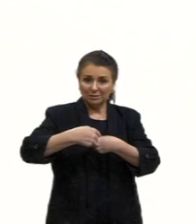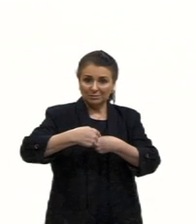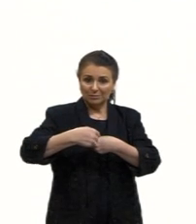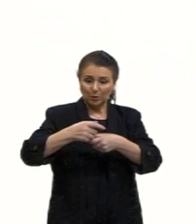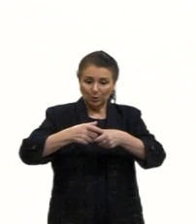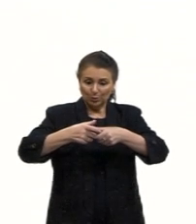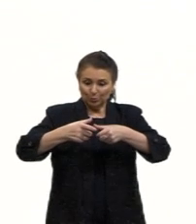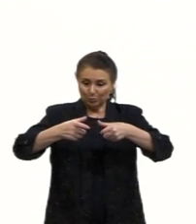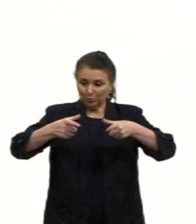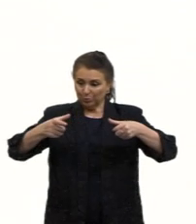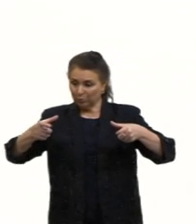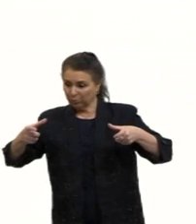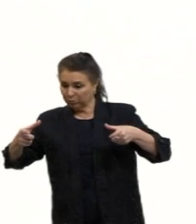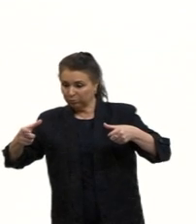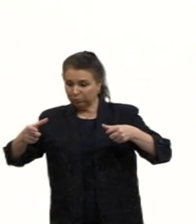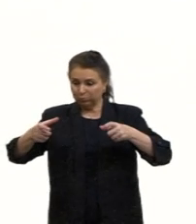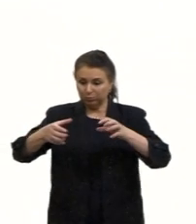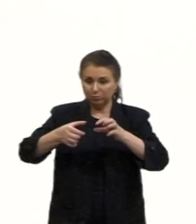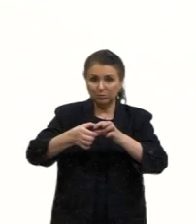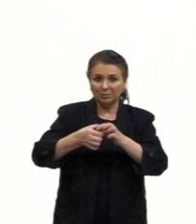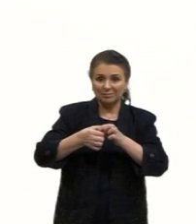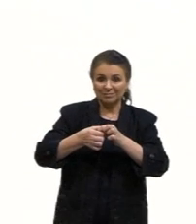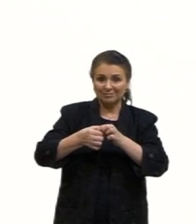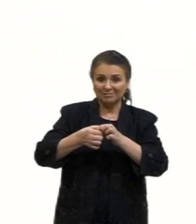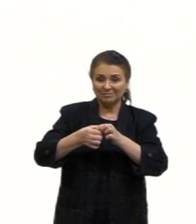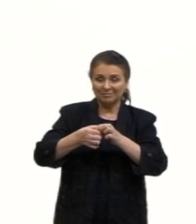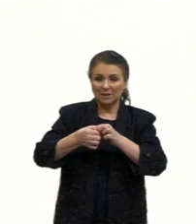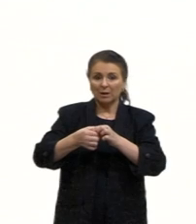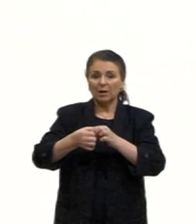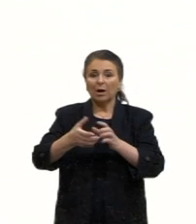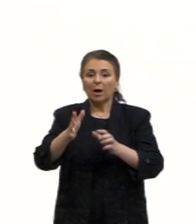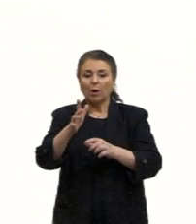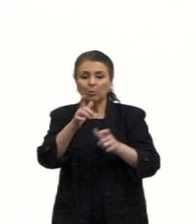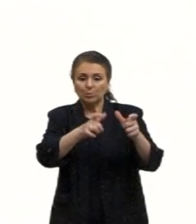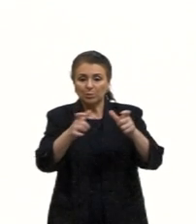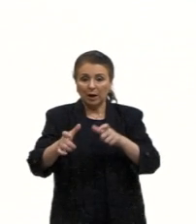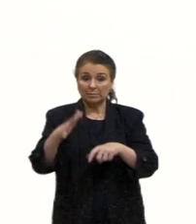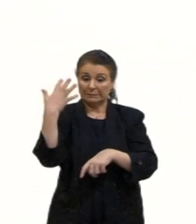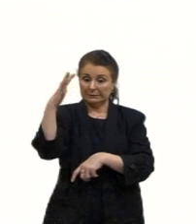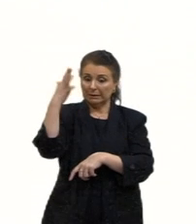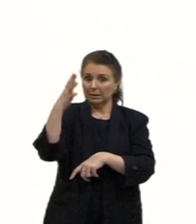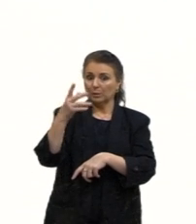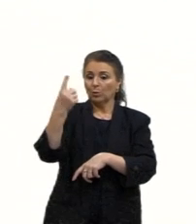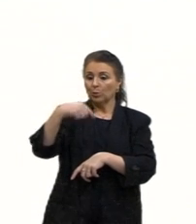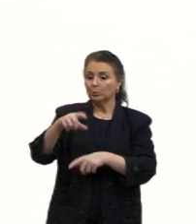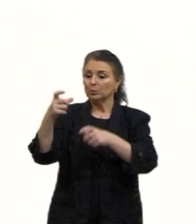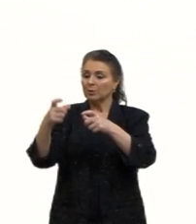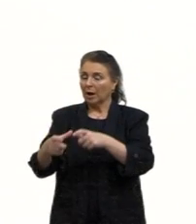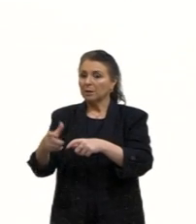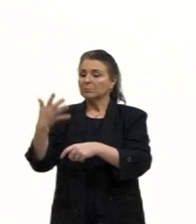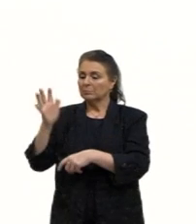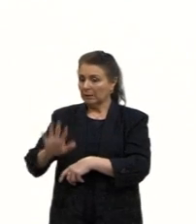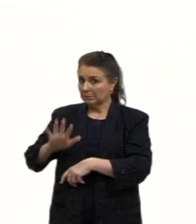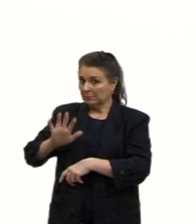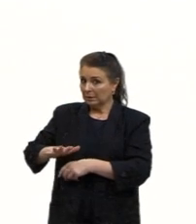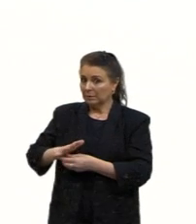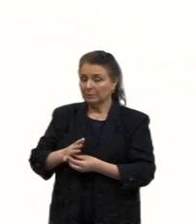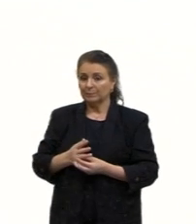cidades. Alguns locais vão ficar mais caros, outros vão ficar mais baratos. Justamente dentro dessa